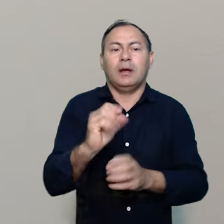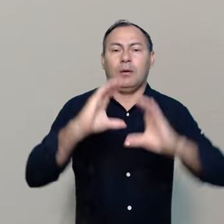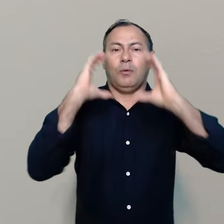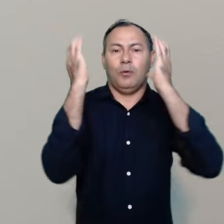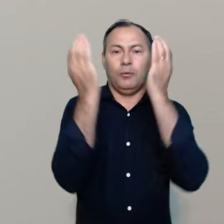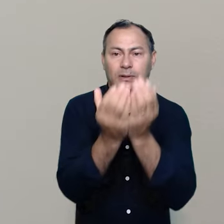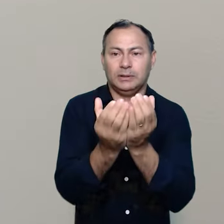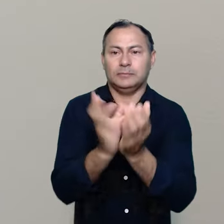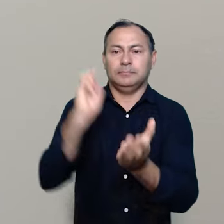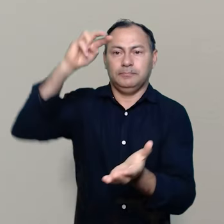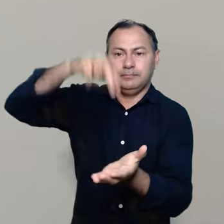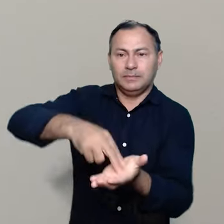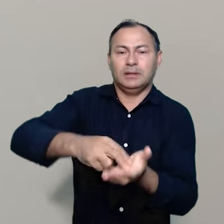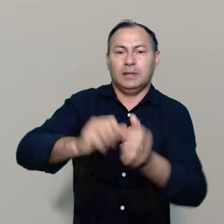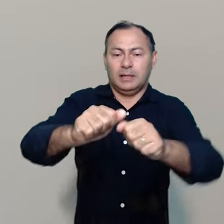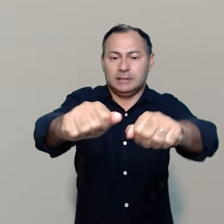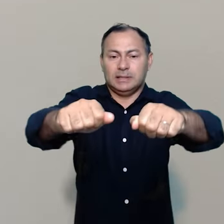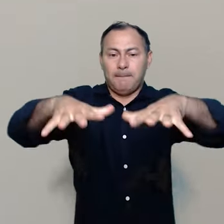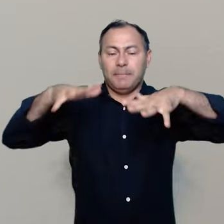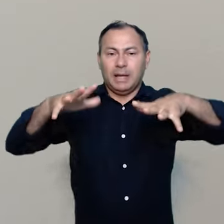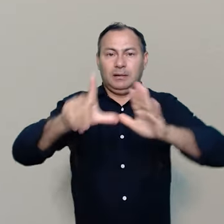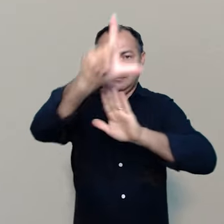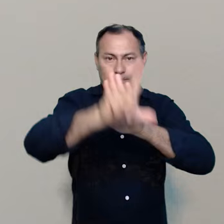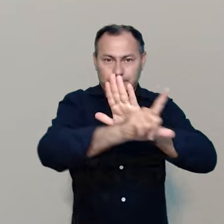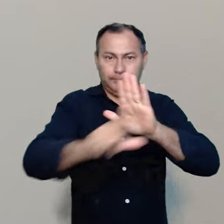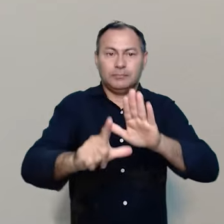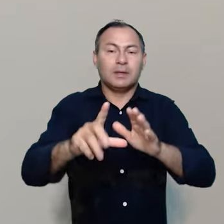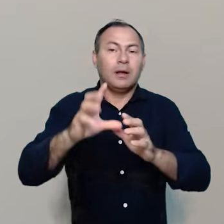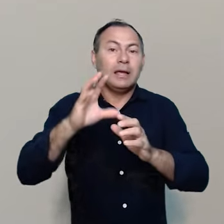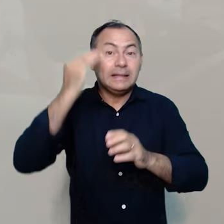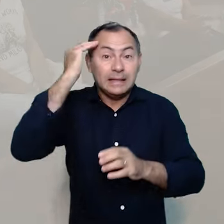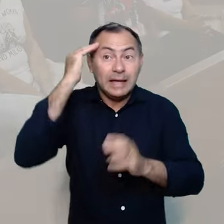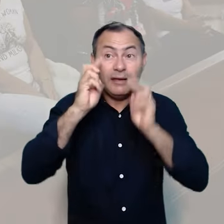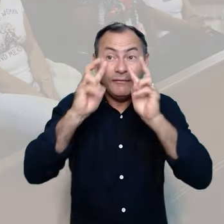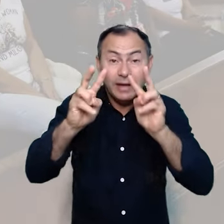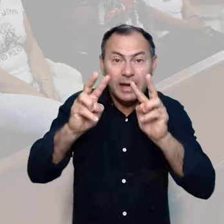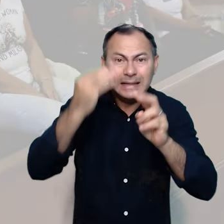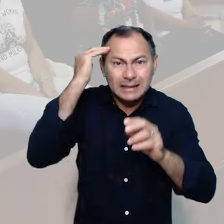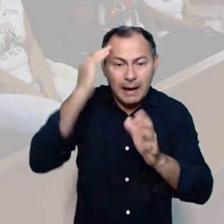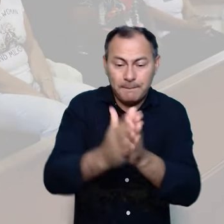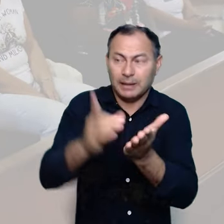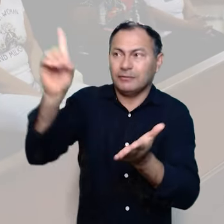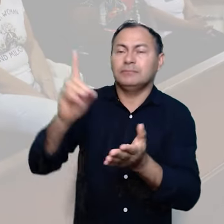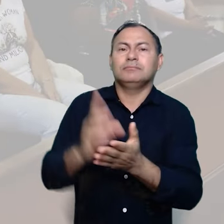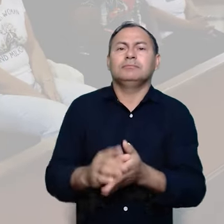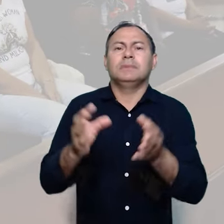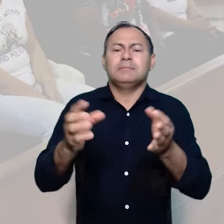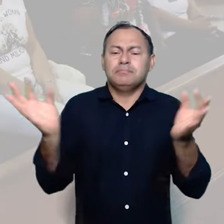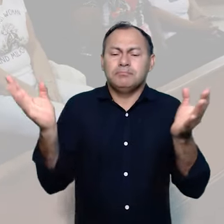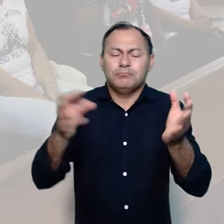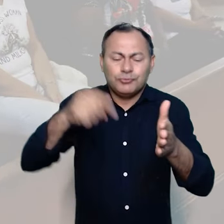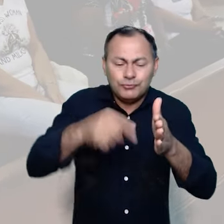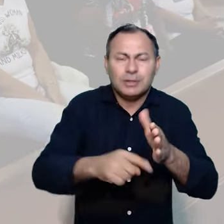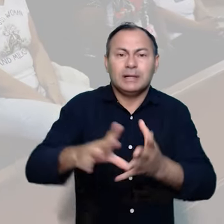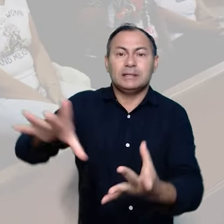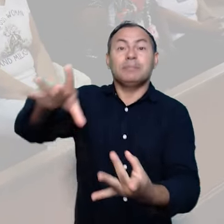a comunidade está presente na Assembleia Litúrgica. A escuta da palavra na liturgia é profundamente espiritual,